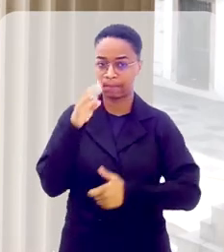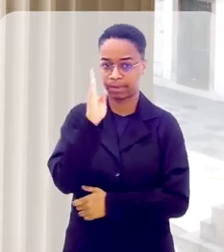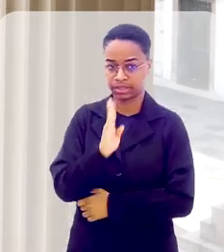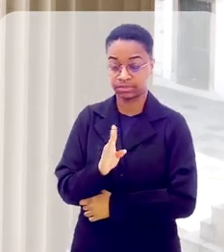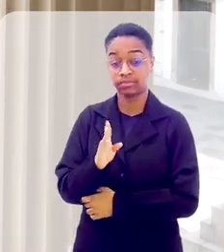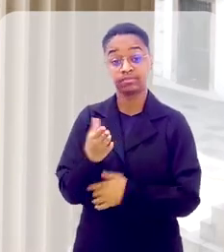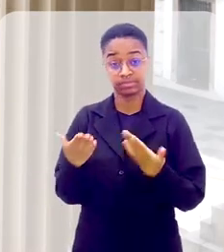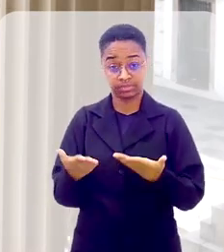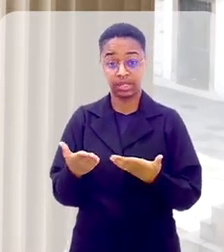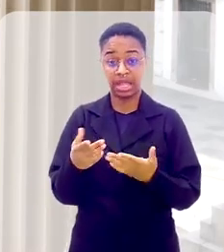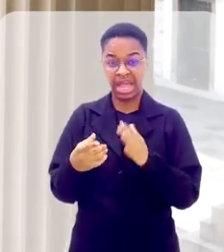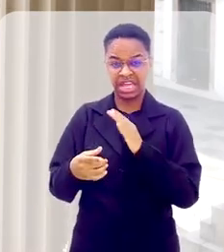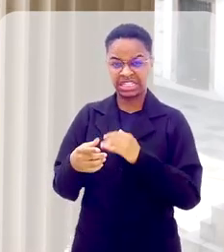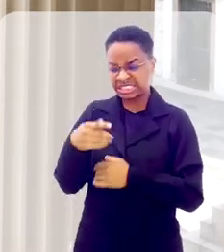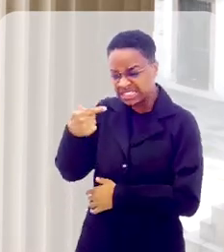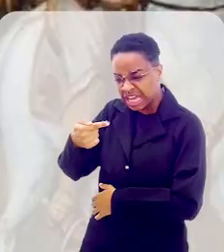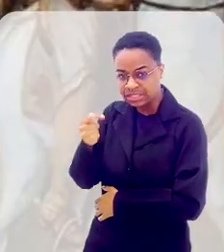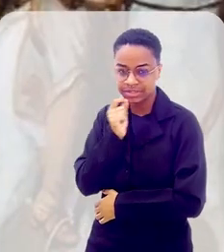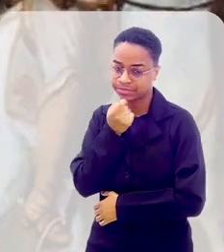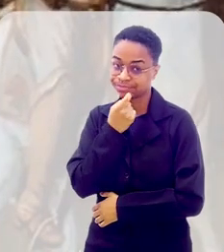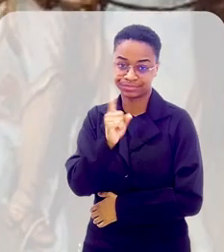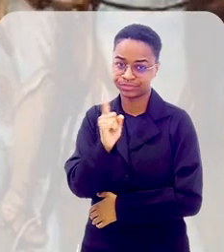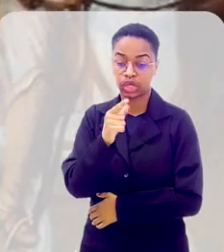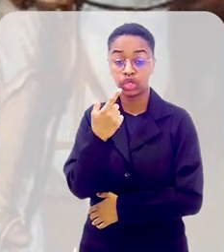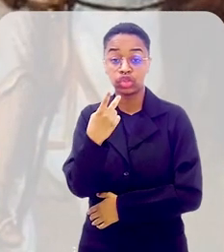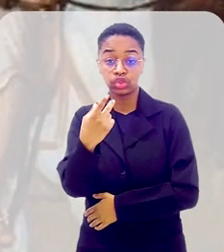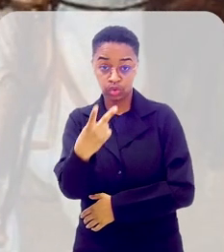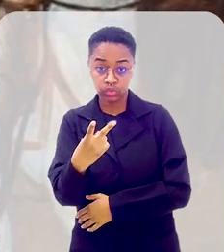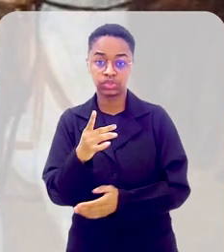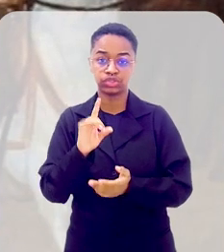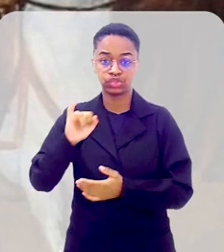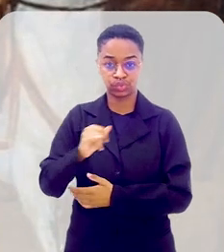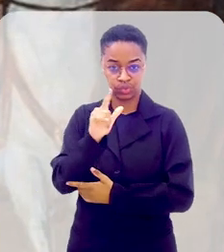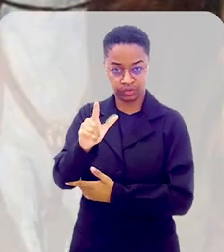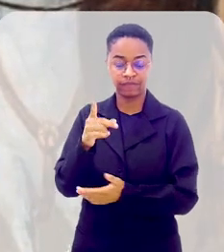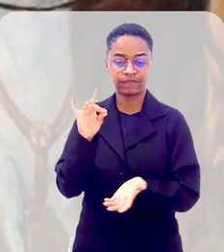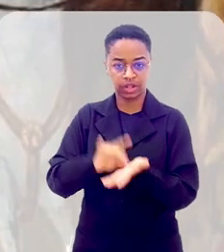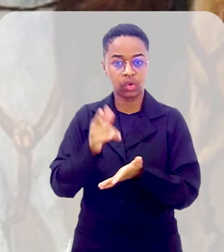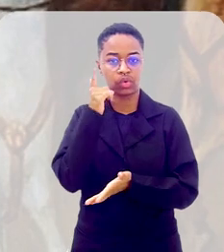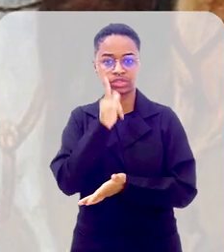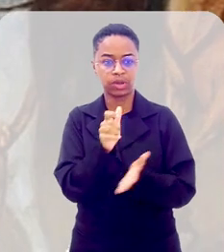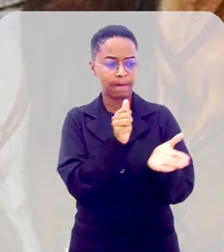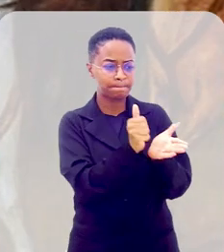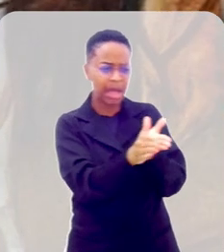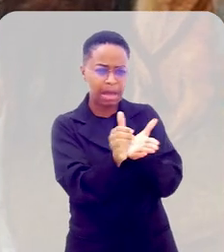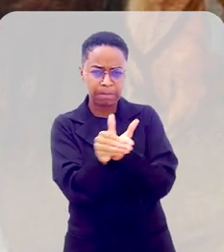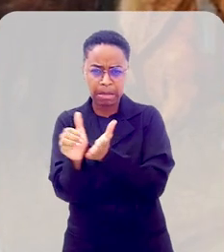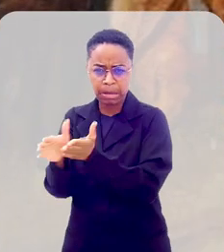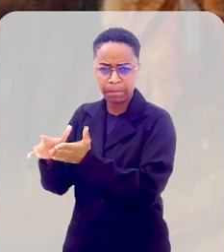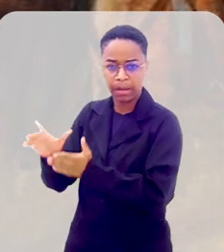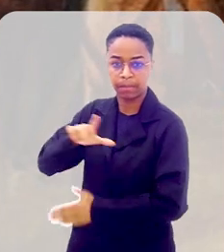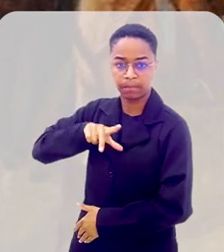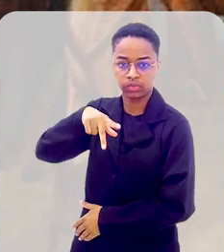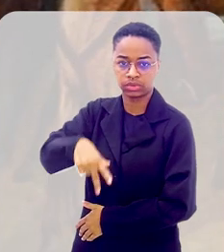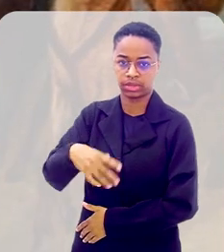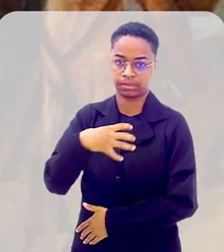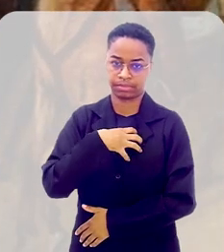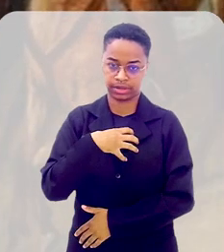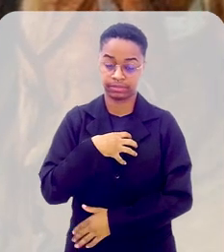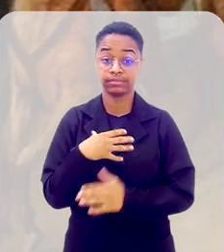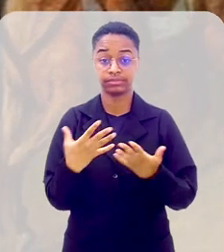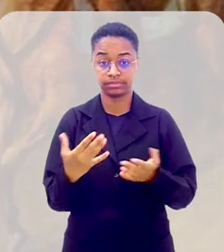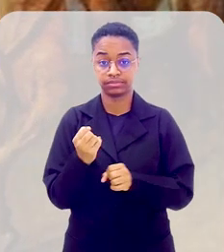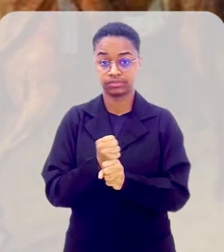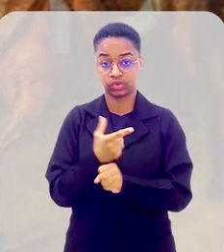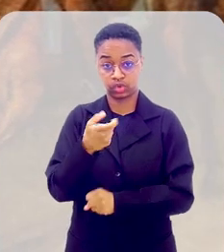7 de setembro, pensemos no 2 de julho, quando ocorreu a definitiva expulsão dos portugueses do litoral baiano. Em